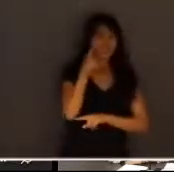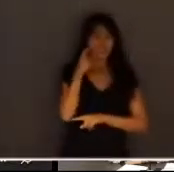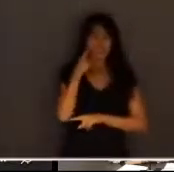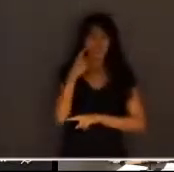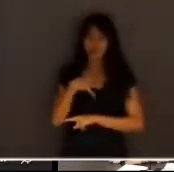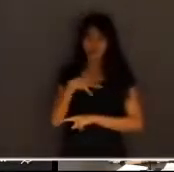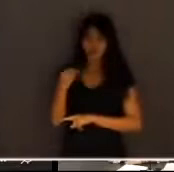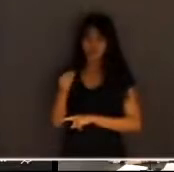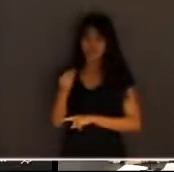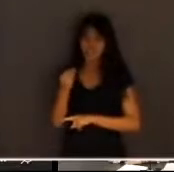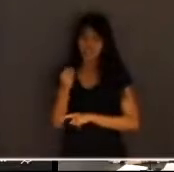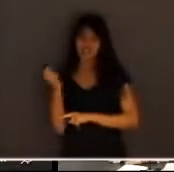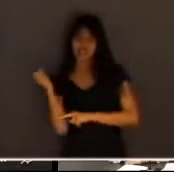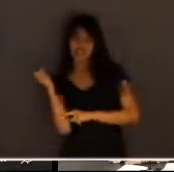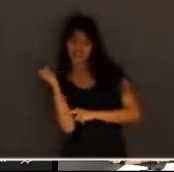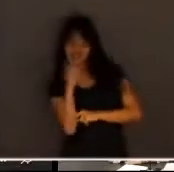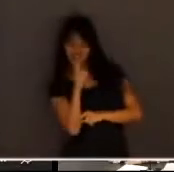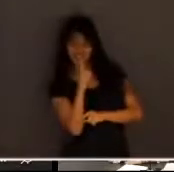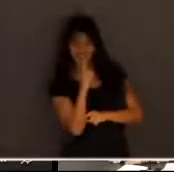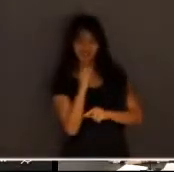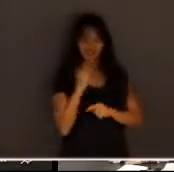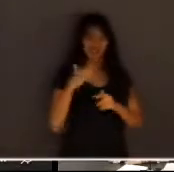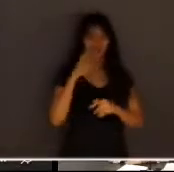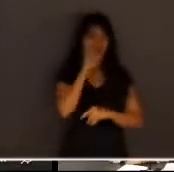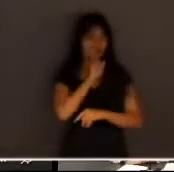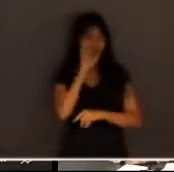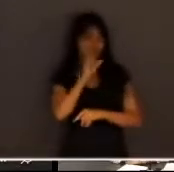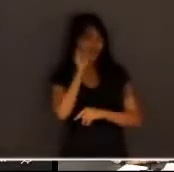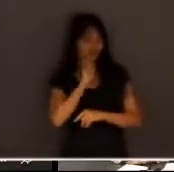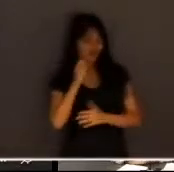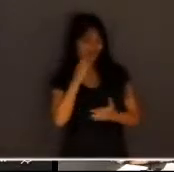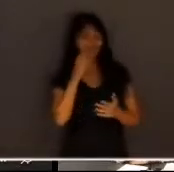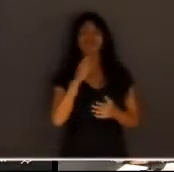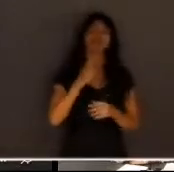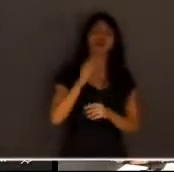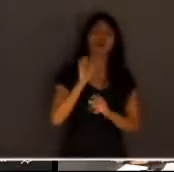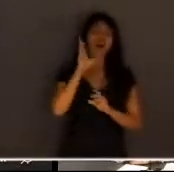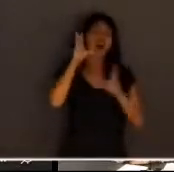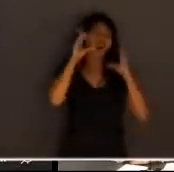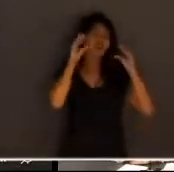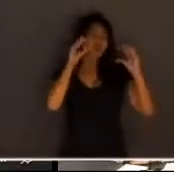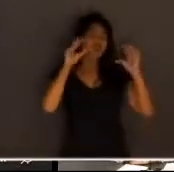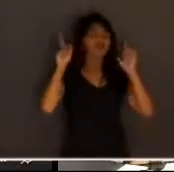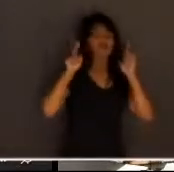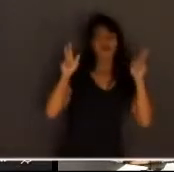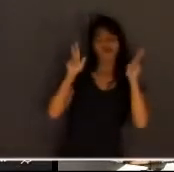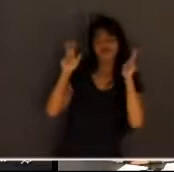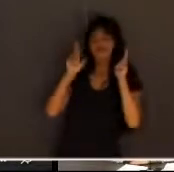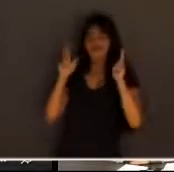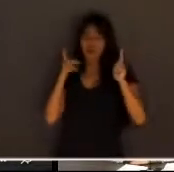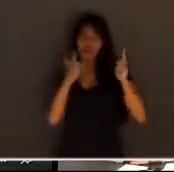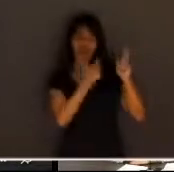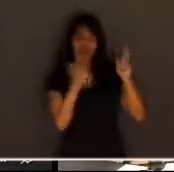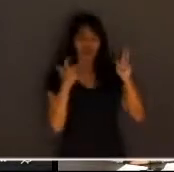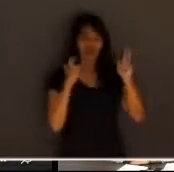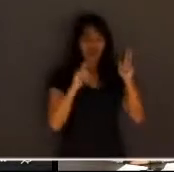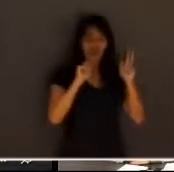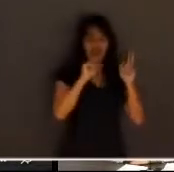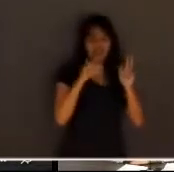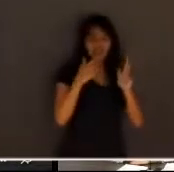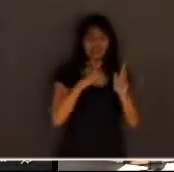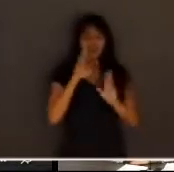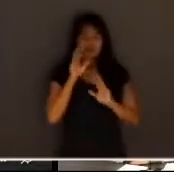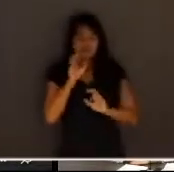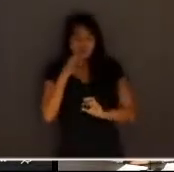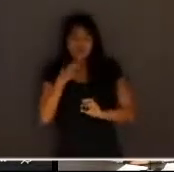sorriso nos lábios e perfumados na certeza que o filho vai chegar vivo em casa no dia seguinte e não dentro de um caixão ou de um esquife